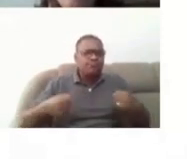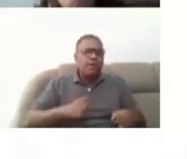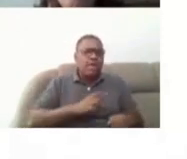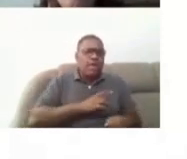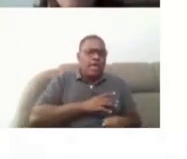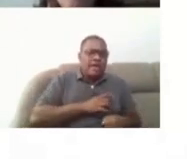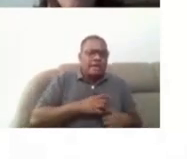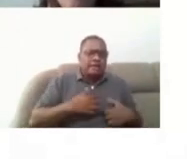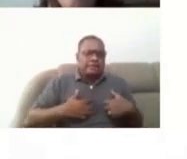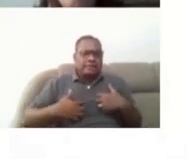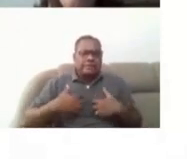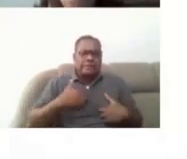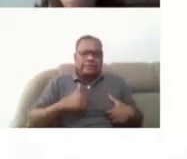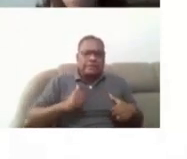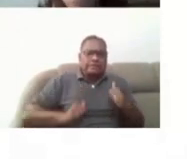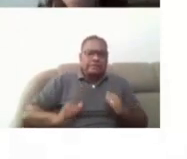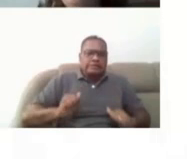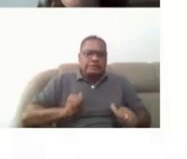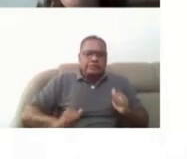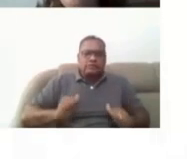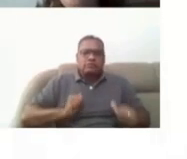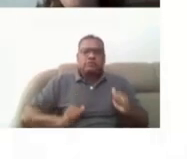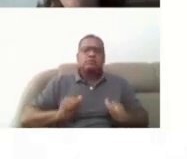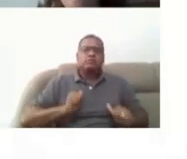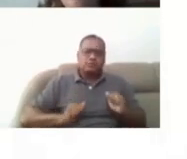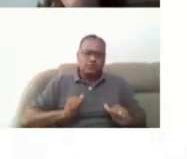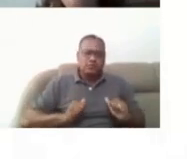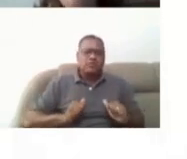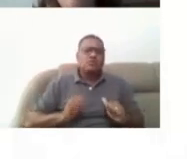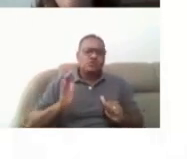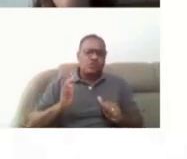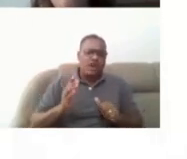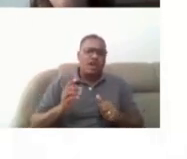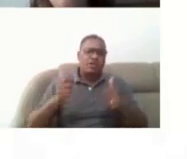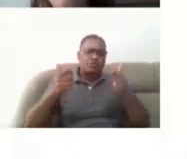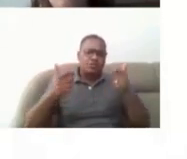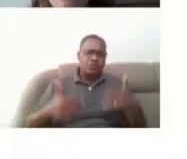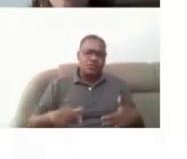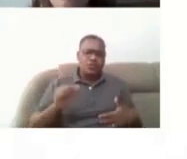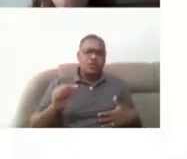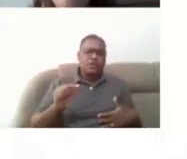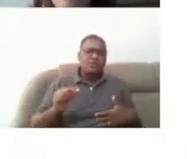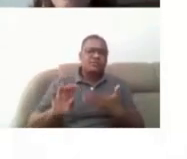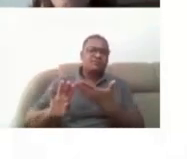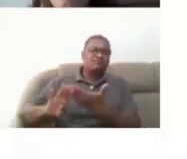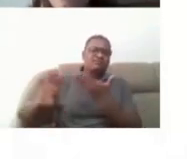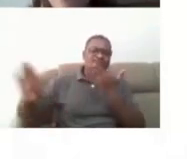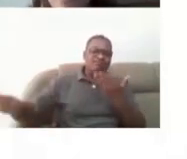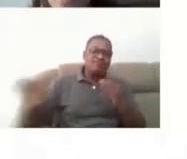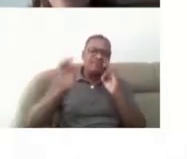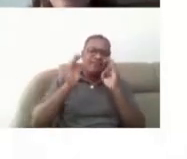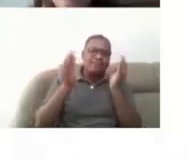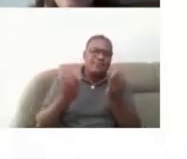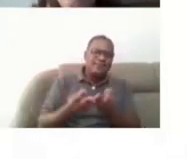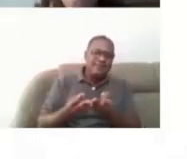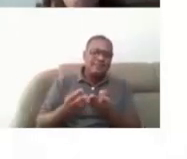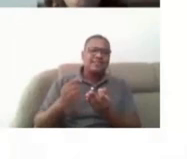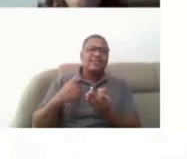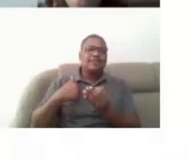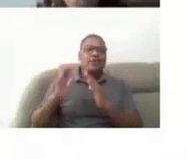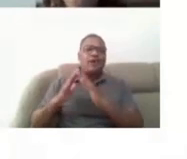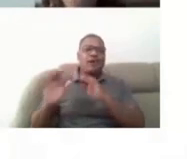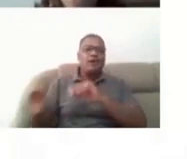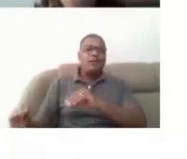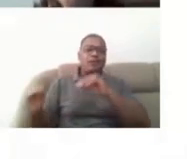anseios e angústias, né? Em algumas situações, como eu já falei, ficar longe das suas famílias, morar em outras cidades, né?